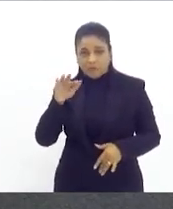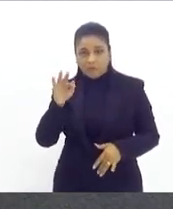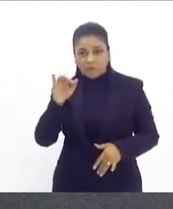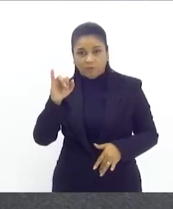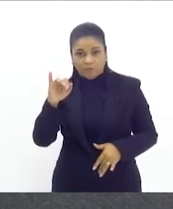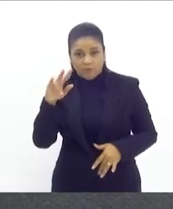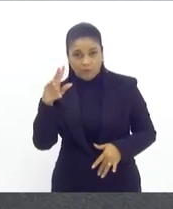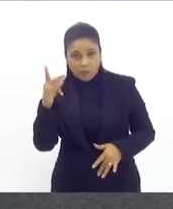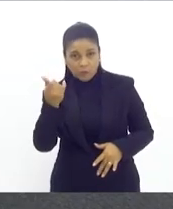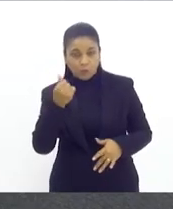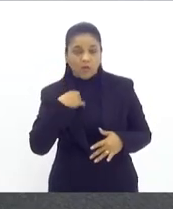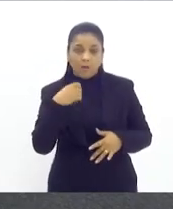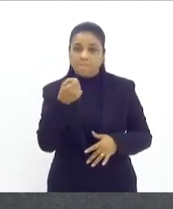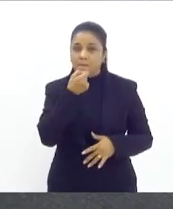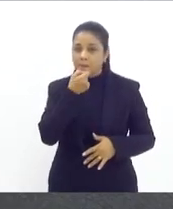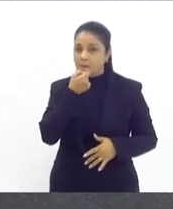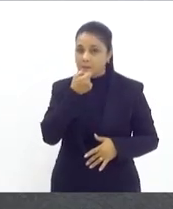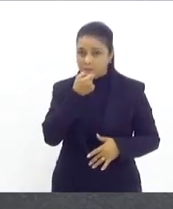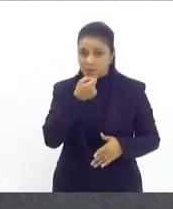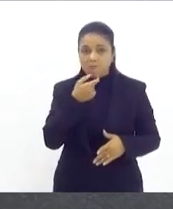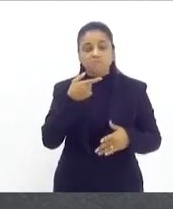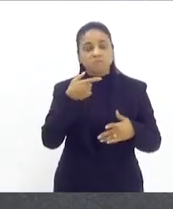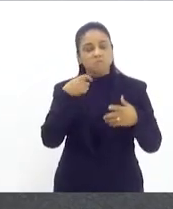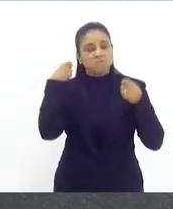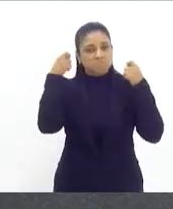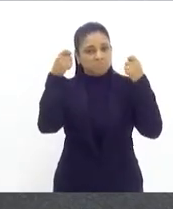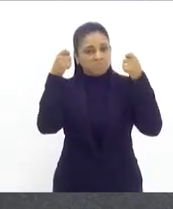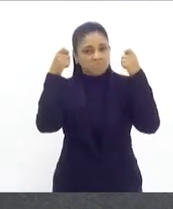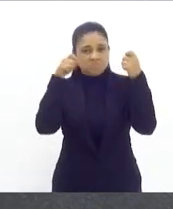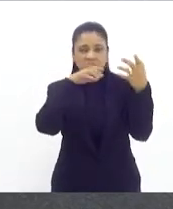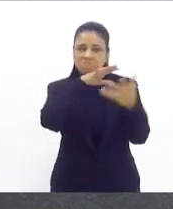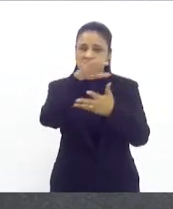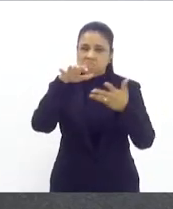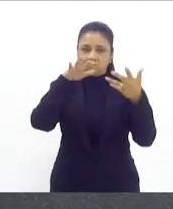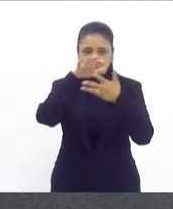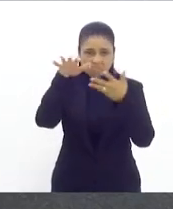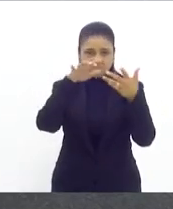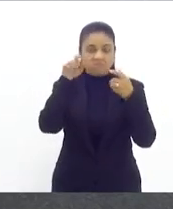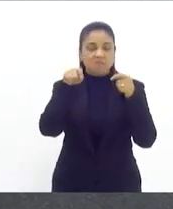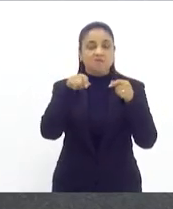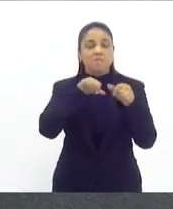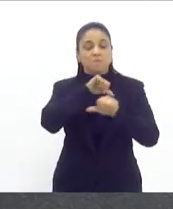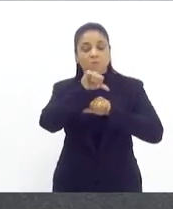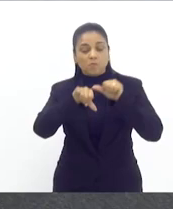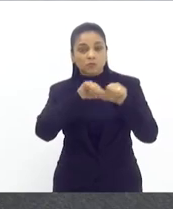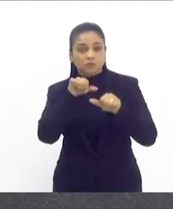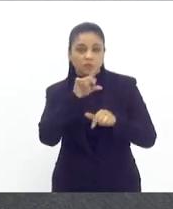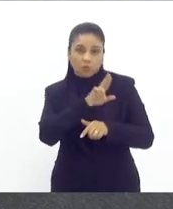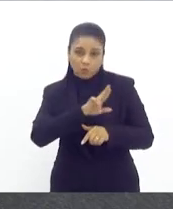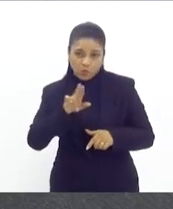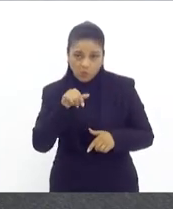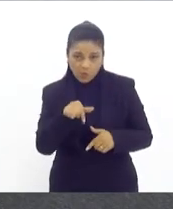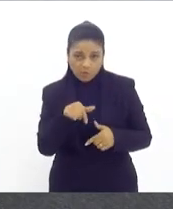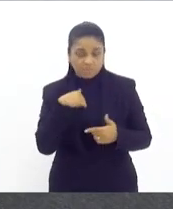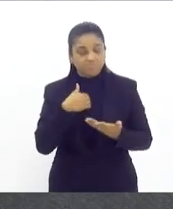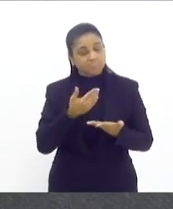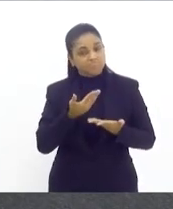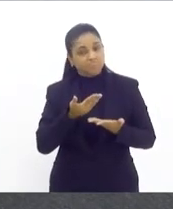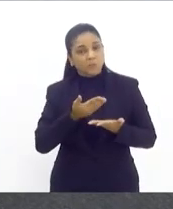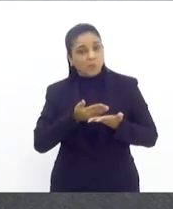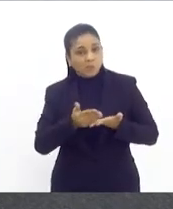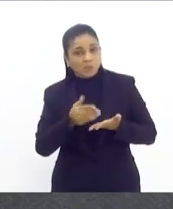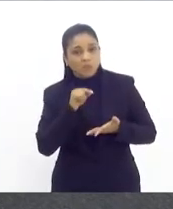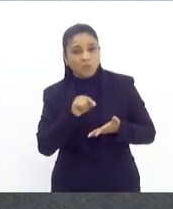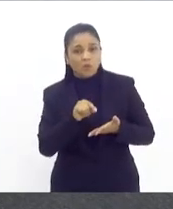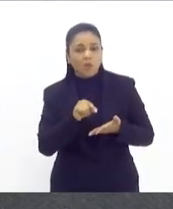houve essa manifestação exatamente quando se modificou. A partir daí, presidente, eu